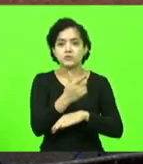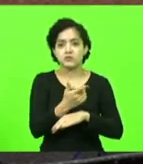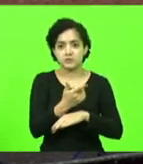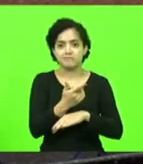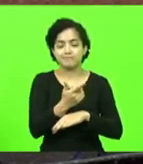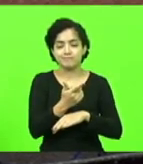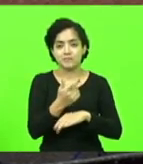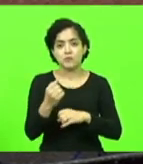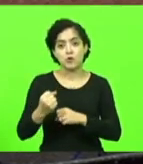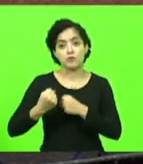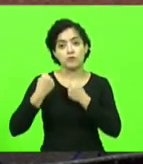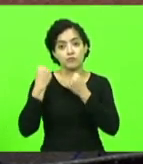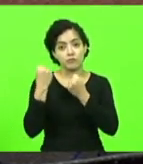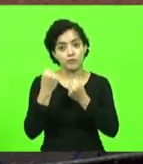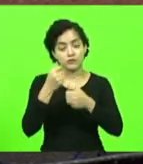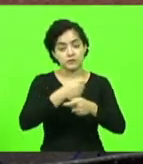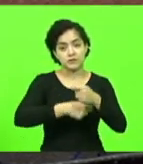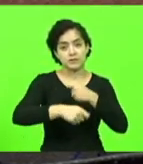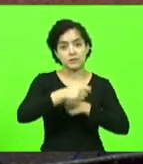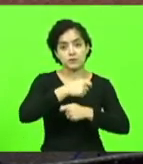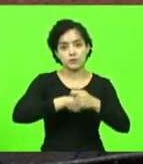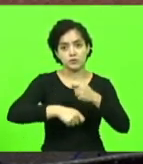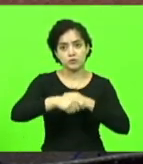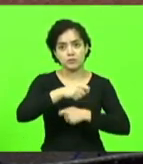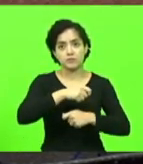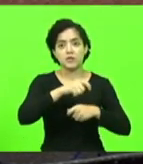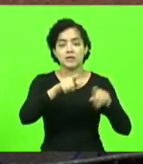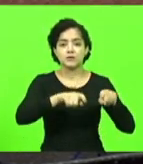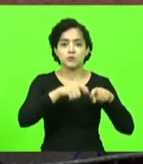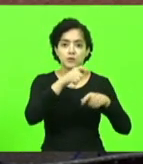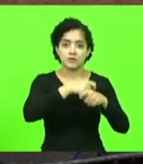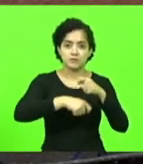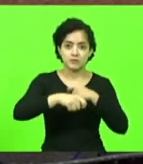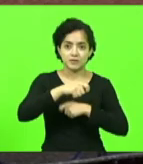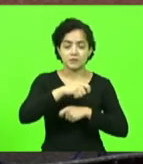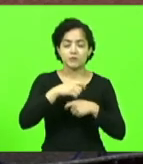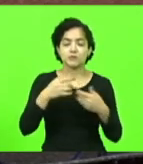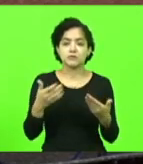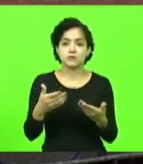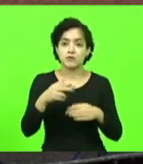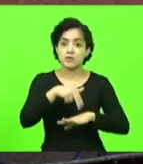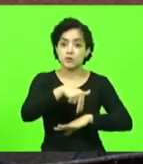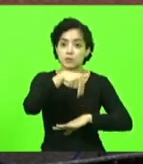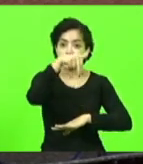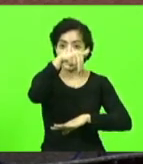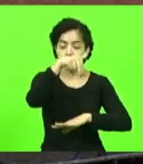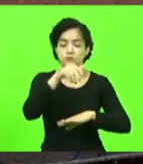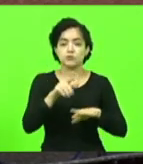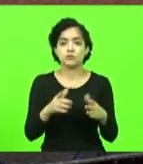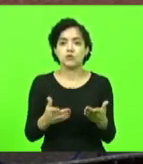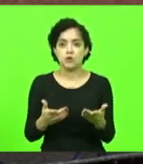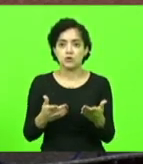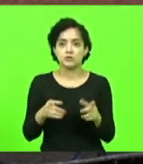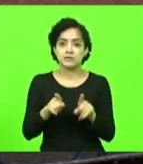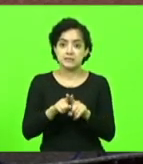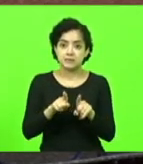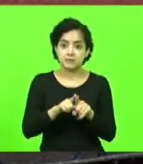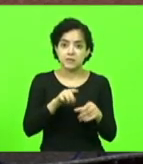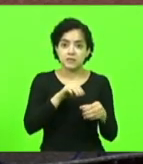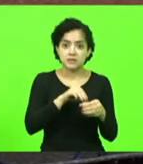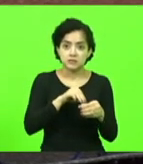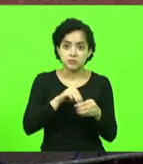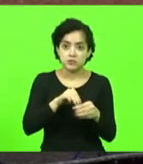força da economia do setor do agronegócio. E o Planalto Norte, nos municípios